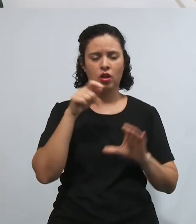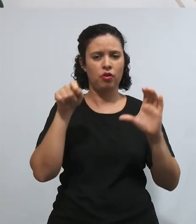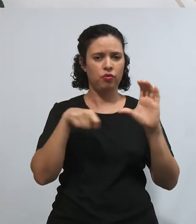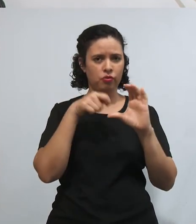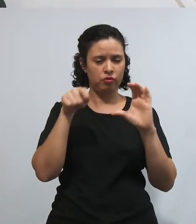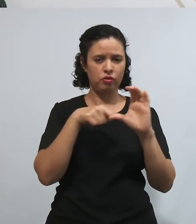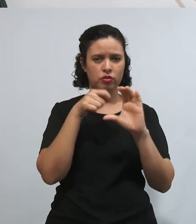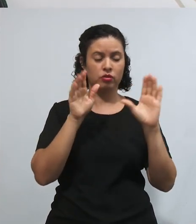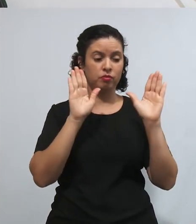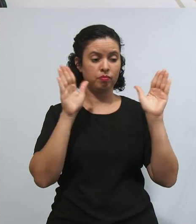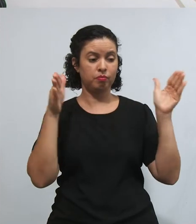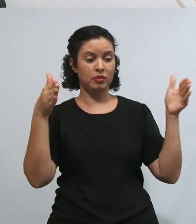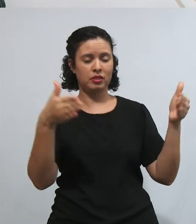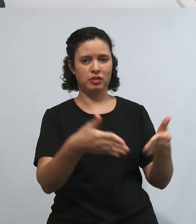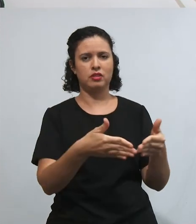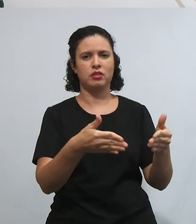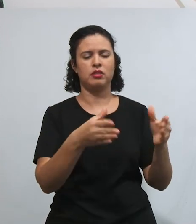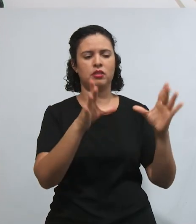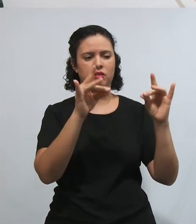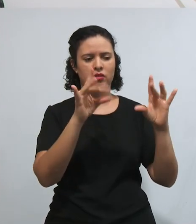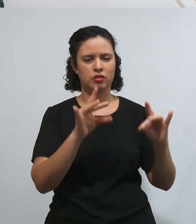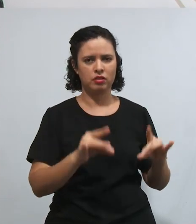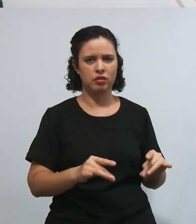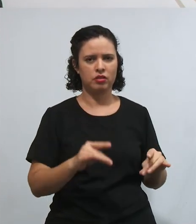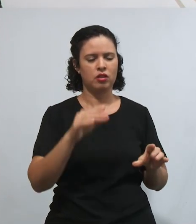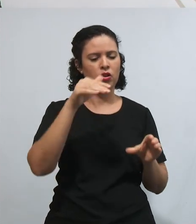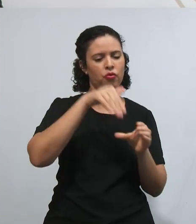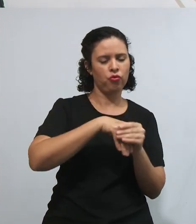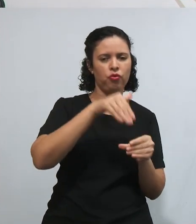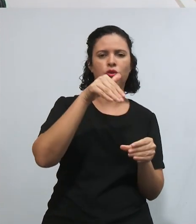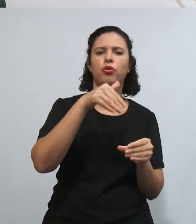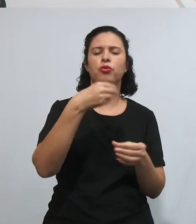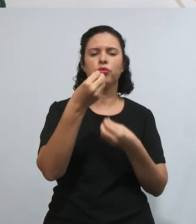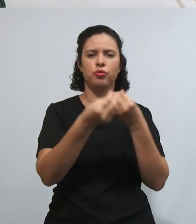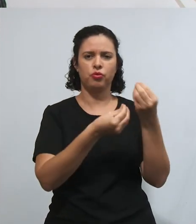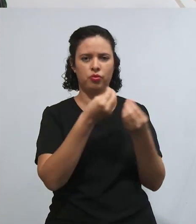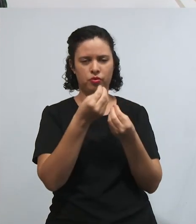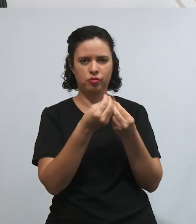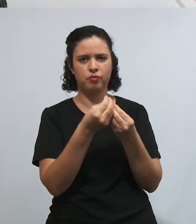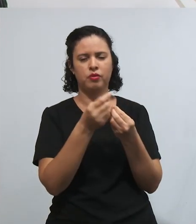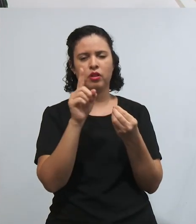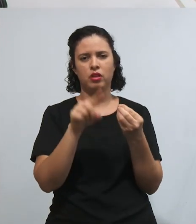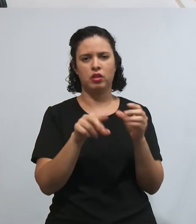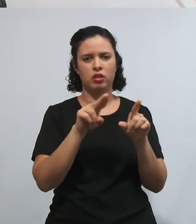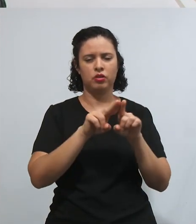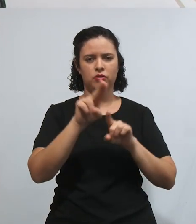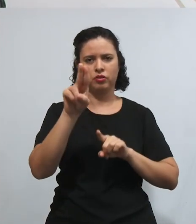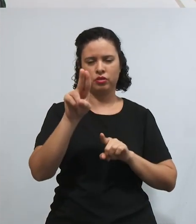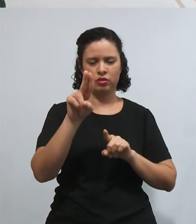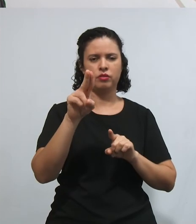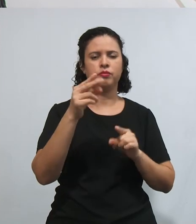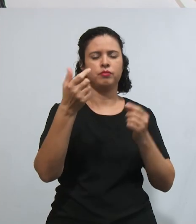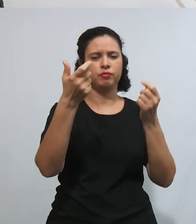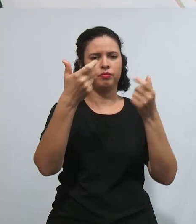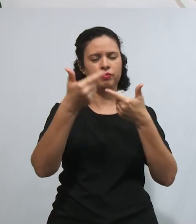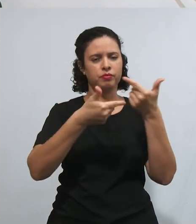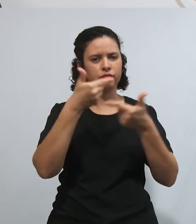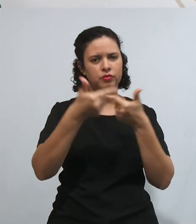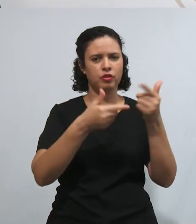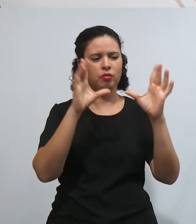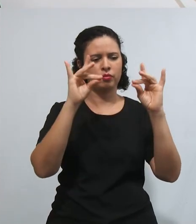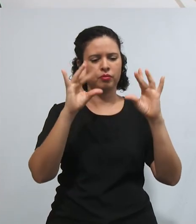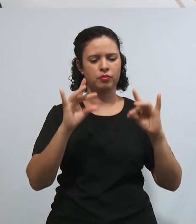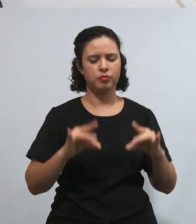específica para falar sobre o sufragio, sobre o voto, lá na nossa unidade que vai trabalhar sobre essas questões